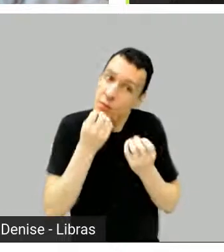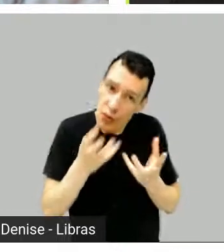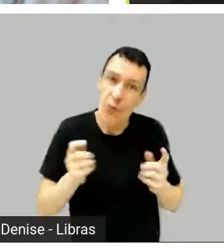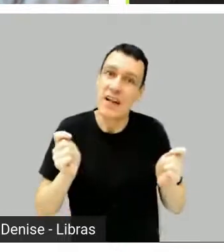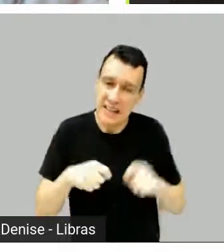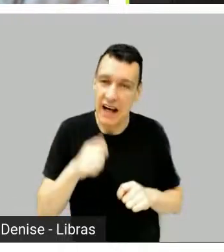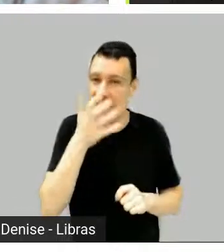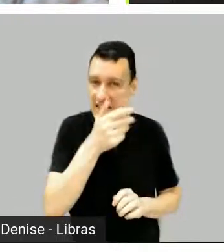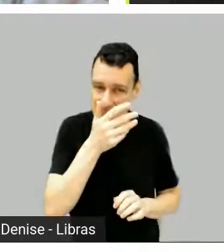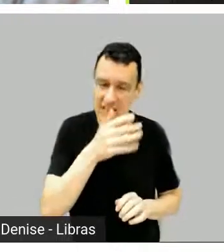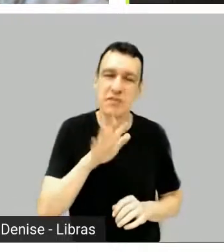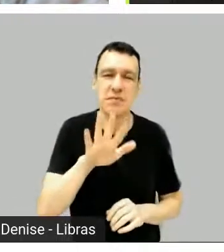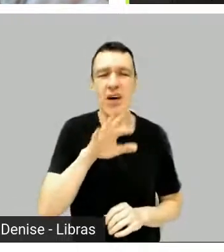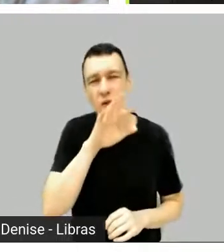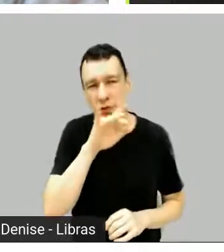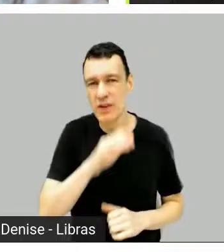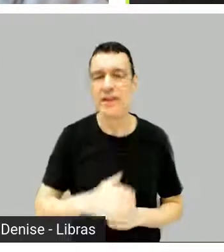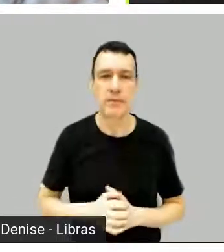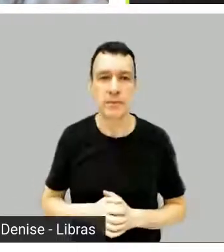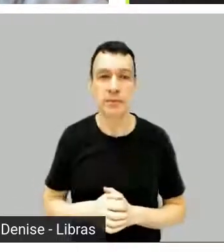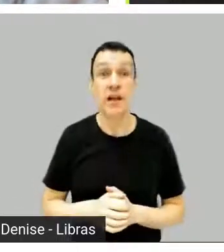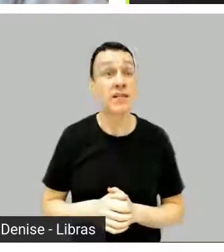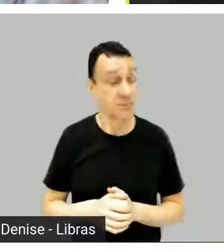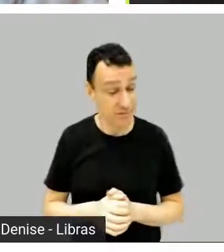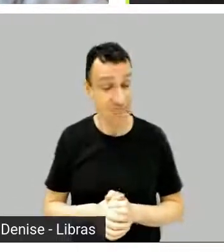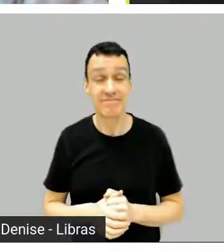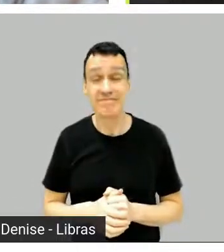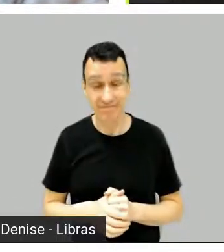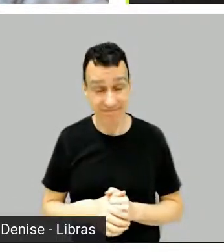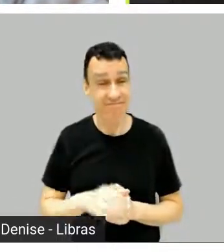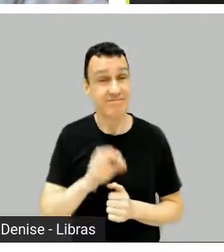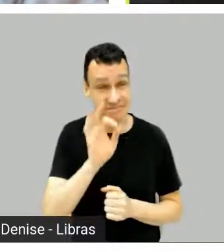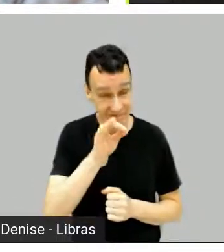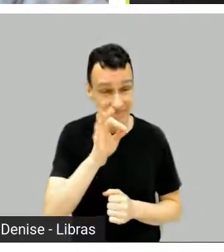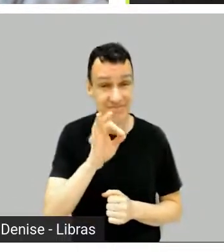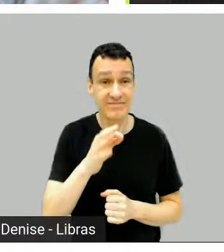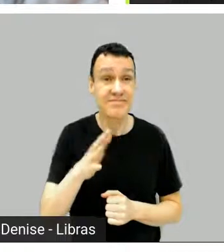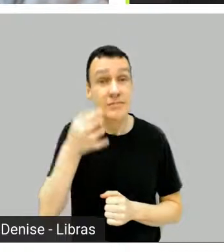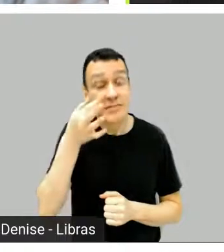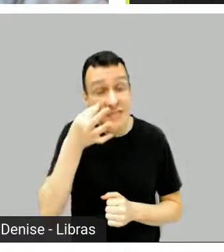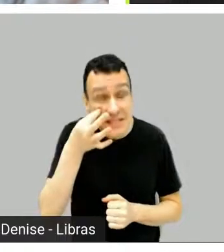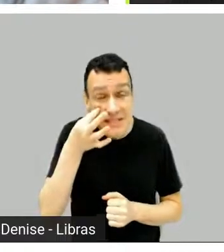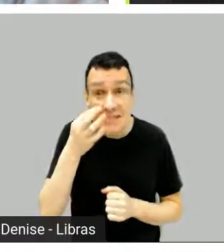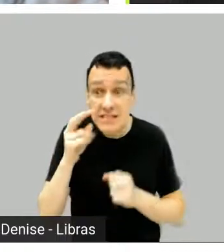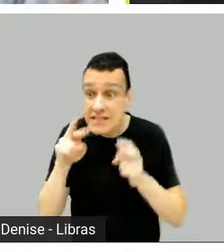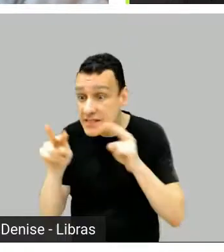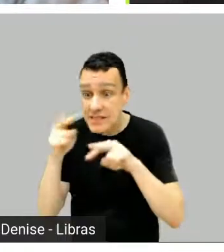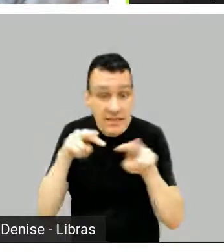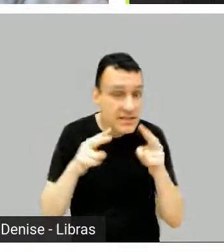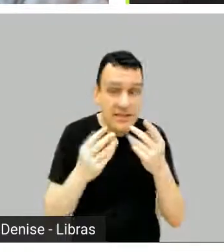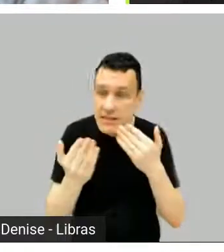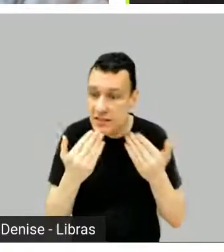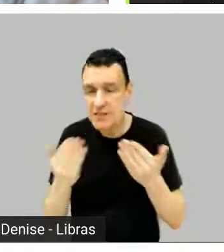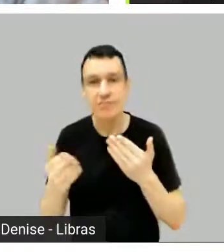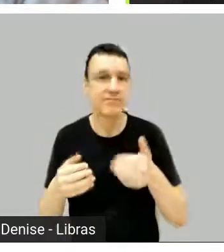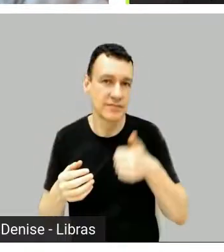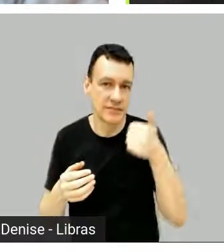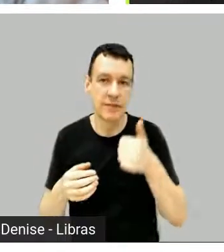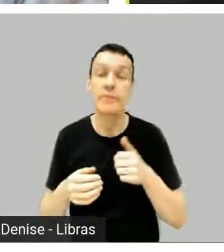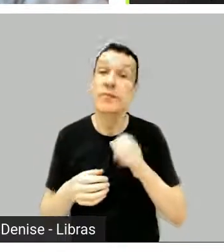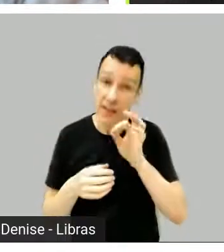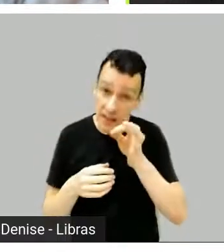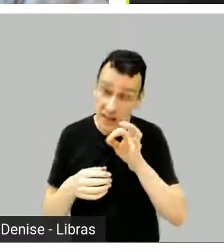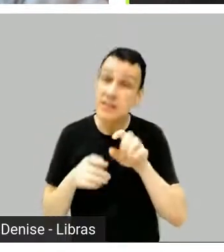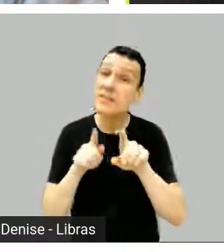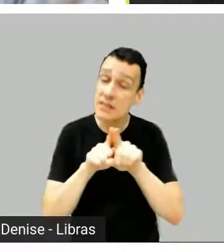Ver a pessoa, pessoa mente, enfim, Trocar, conhecer, né? E rende ideias melhores, eu acho. rende mais